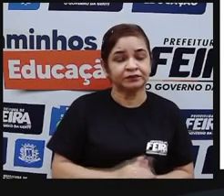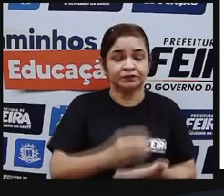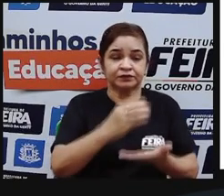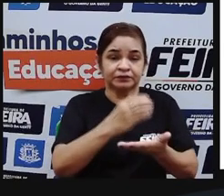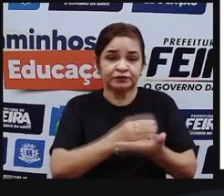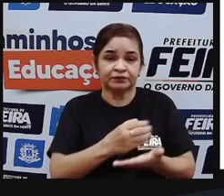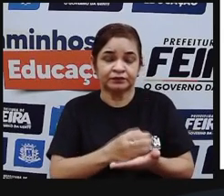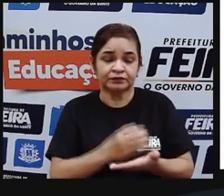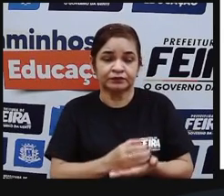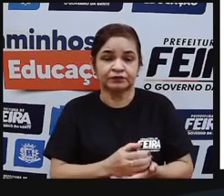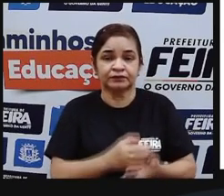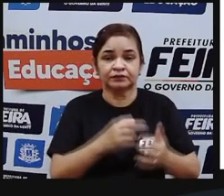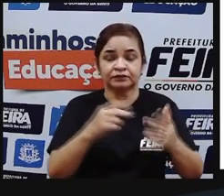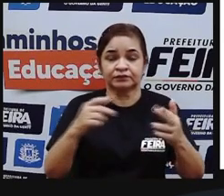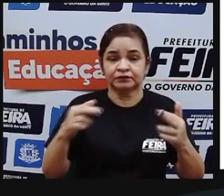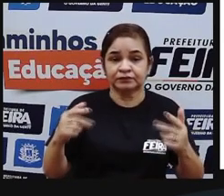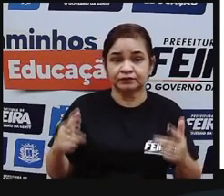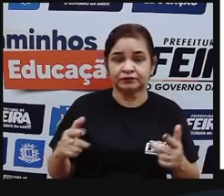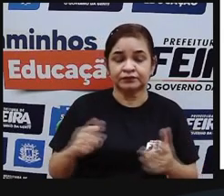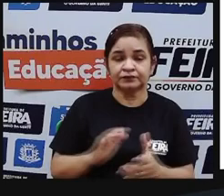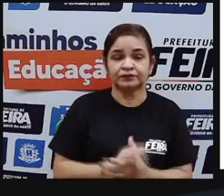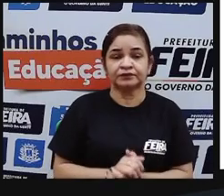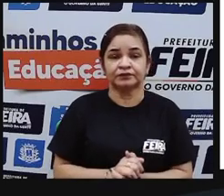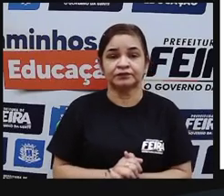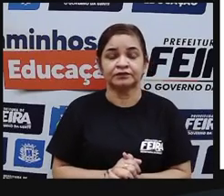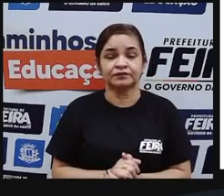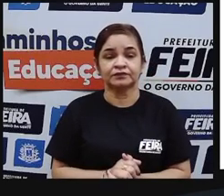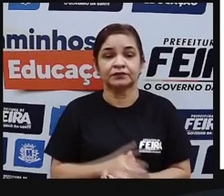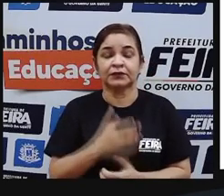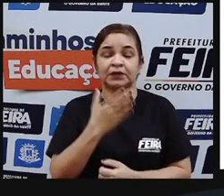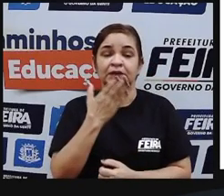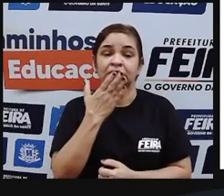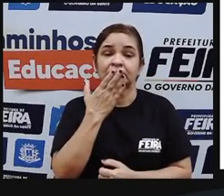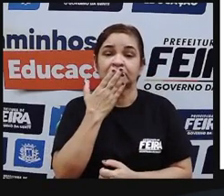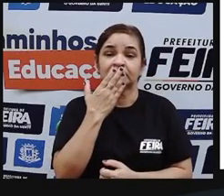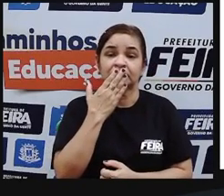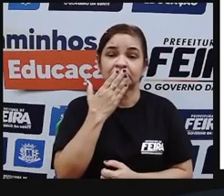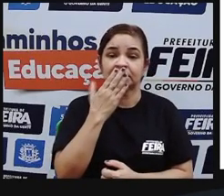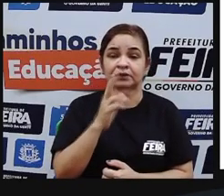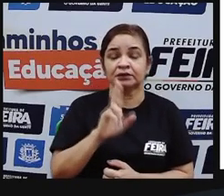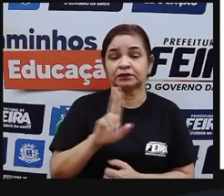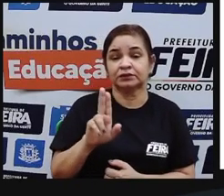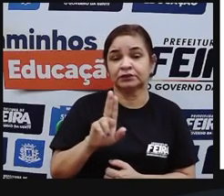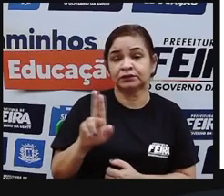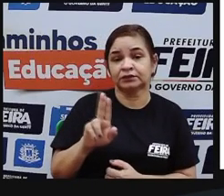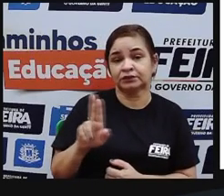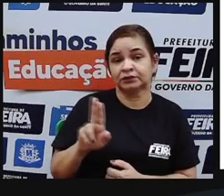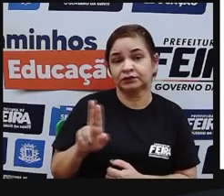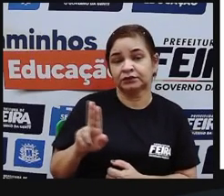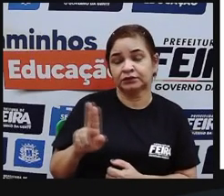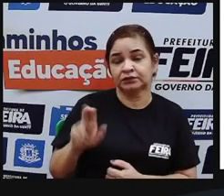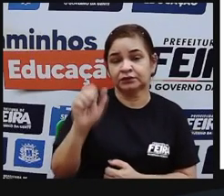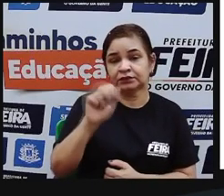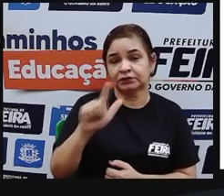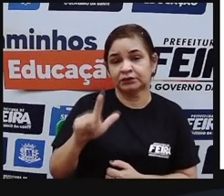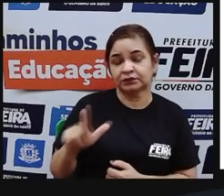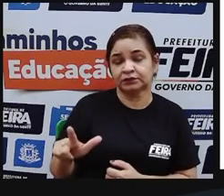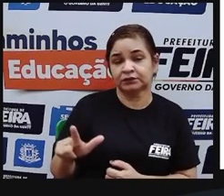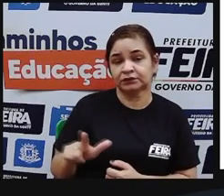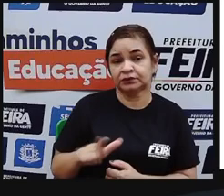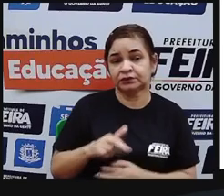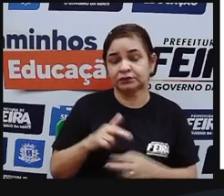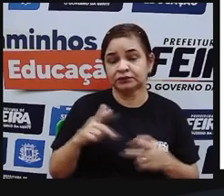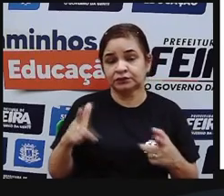Arawak, aqui em marrom. Os caribe, em azul. E vários